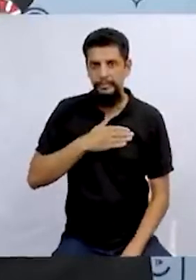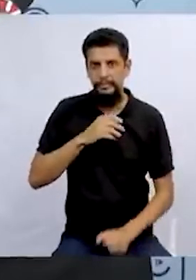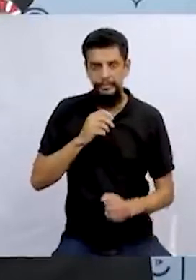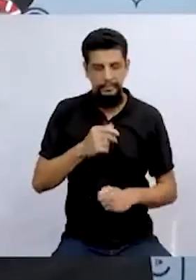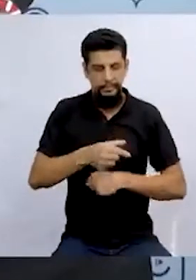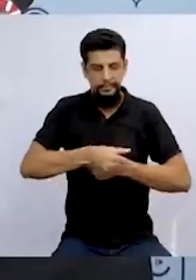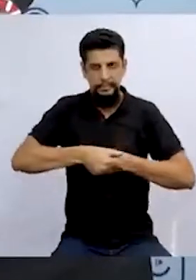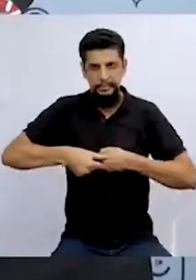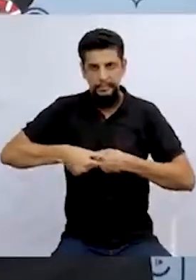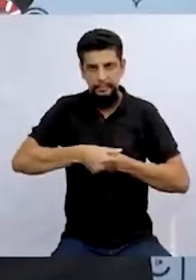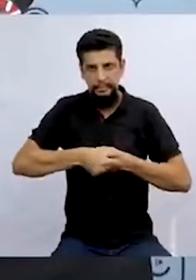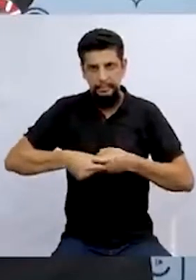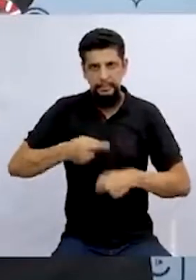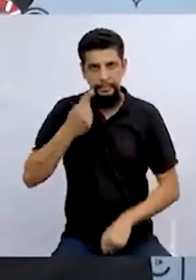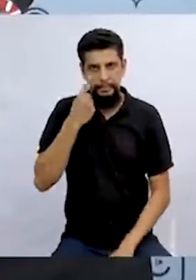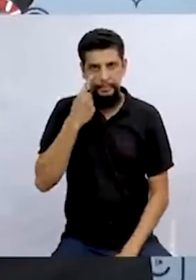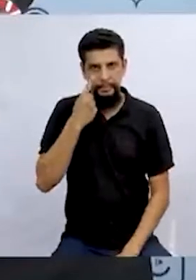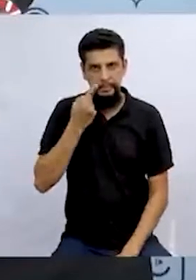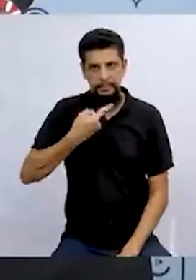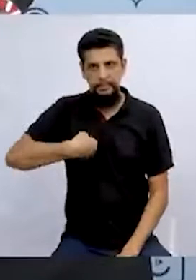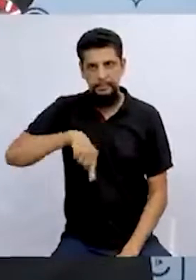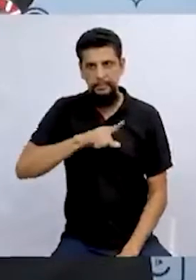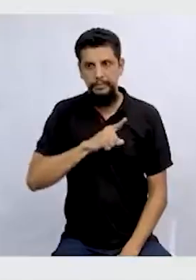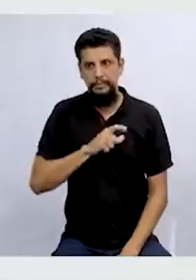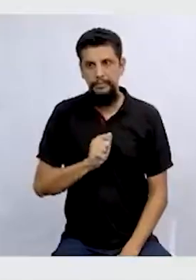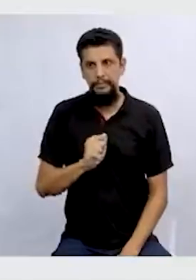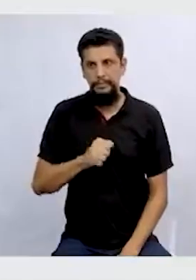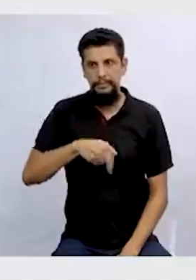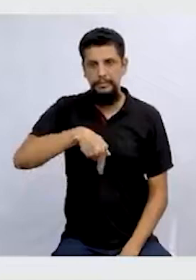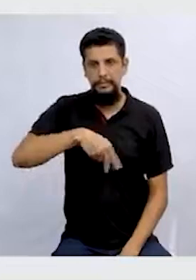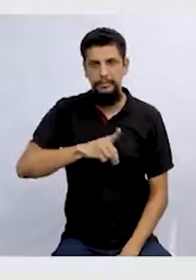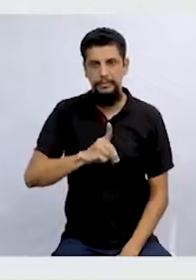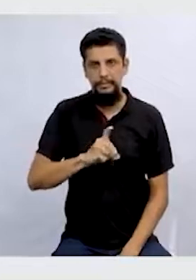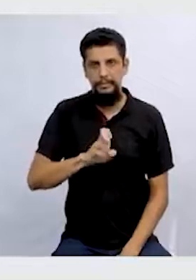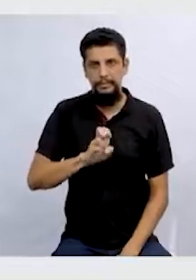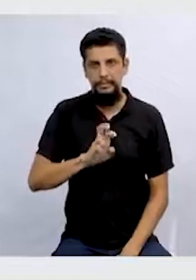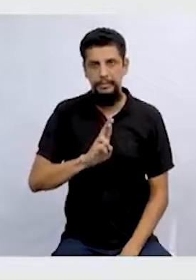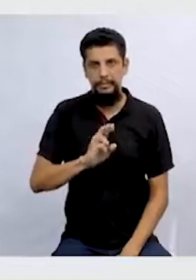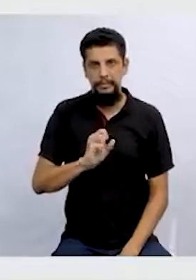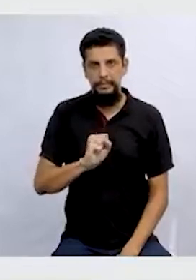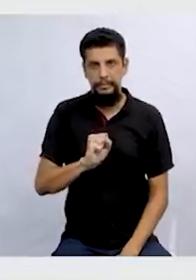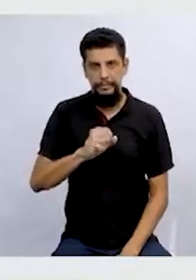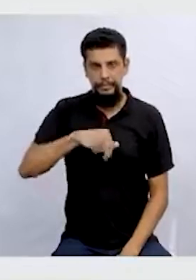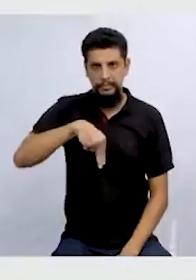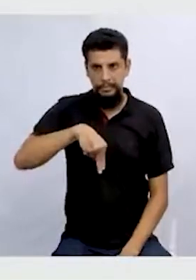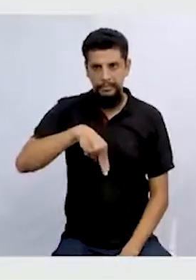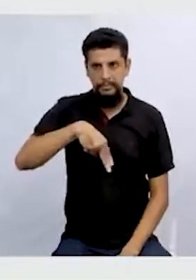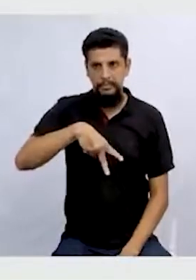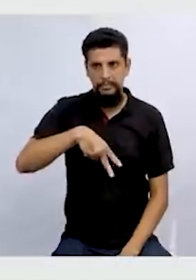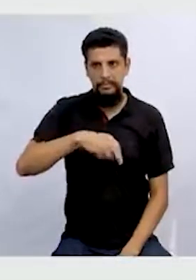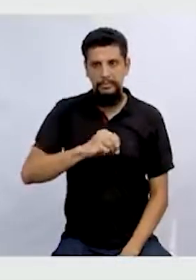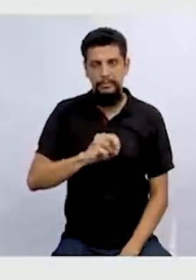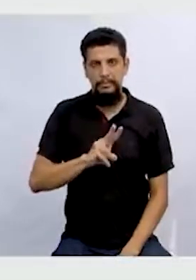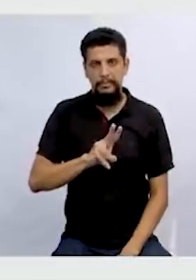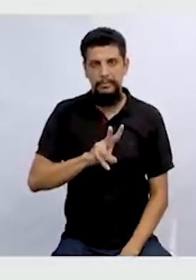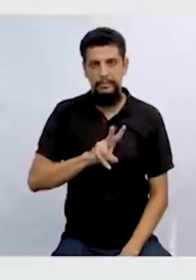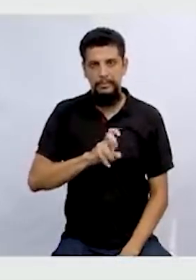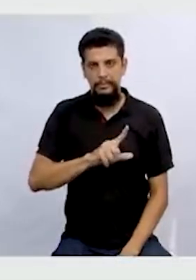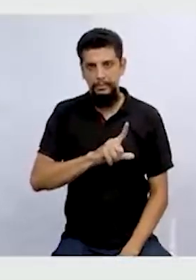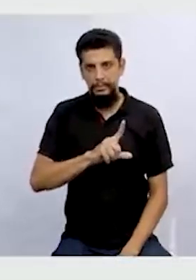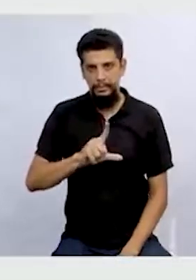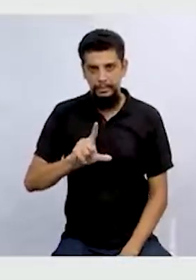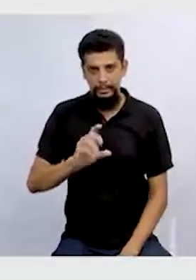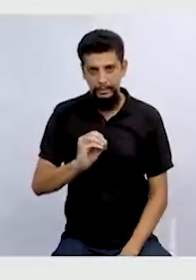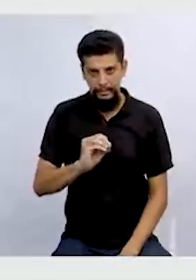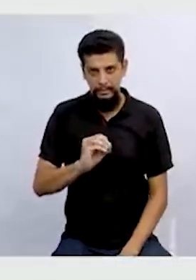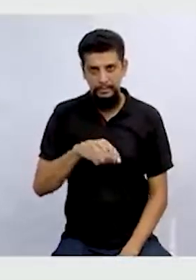os autores. Vamos ver um pouquinho lá. Nós temos o Anderson Novelo. Olha ele mostrando ali justamente o livro que